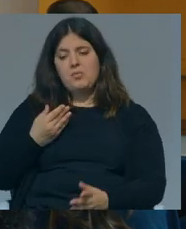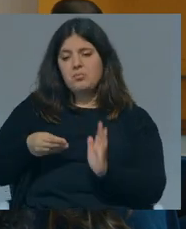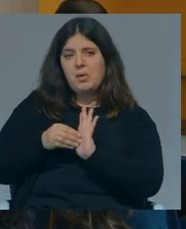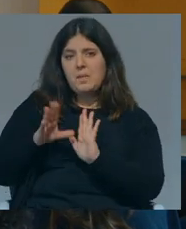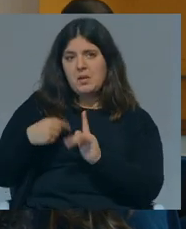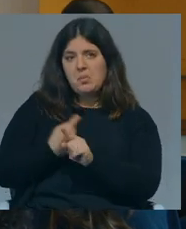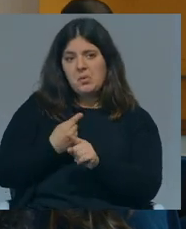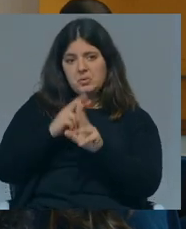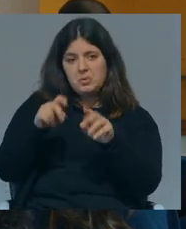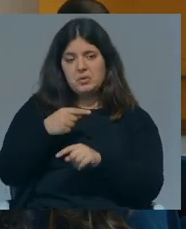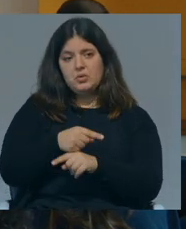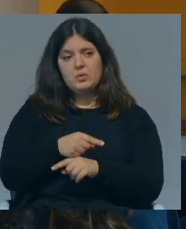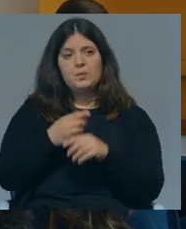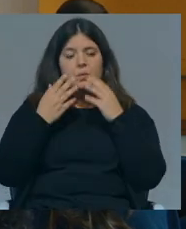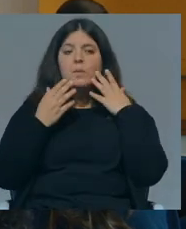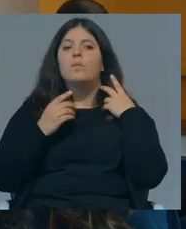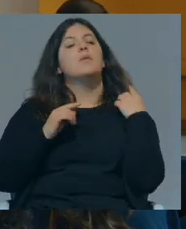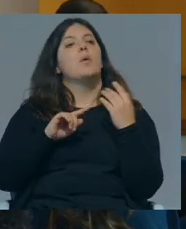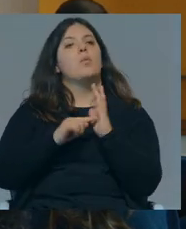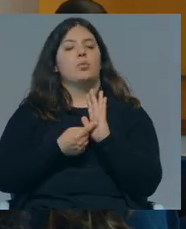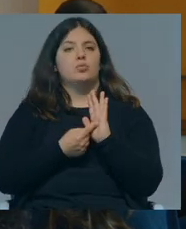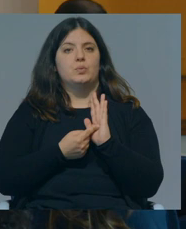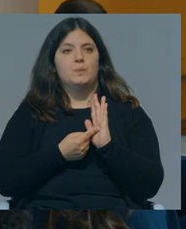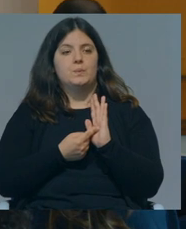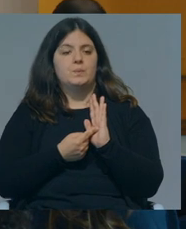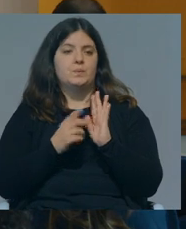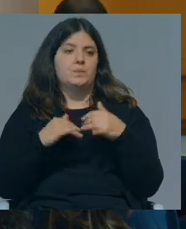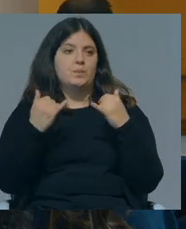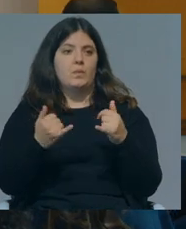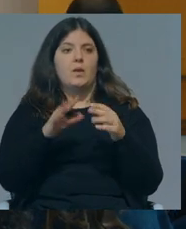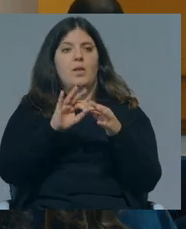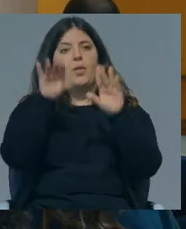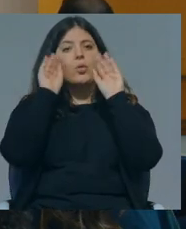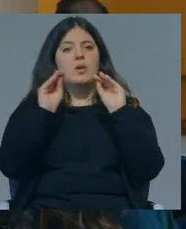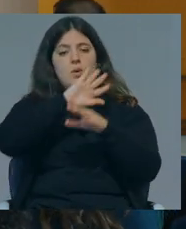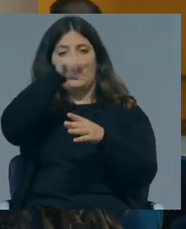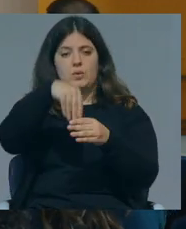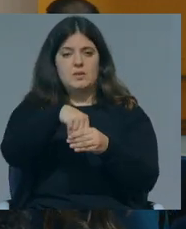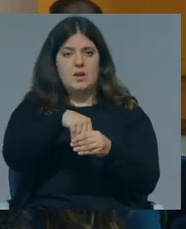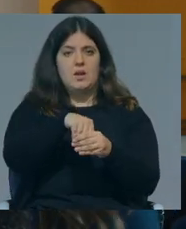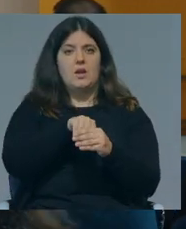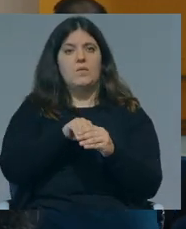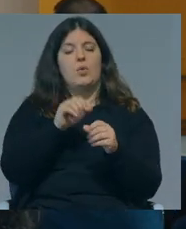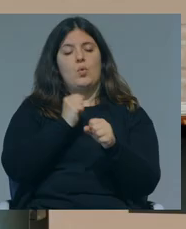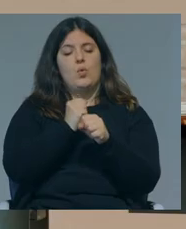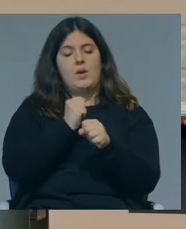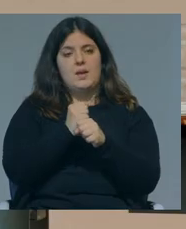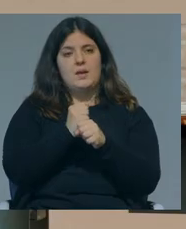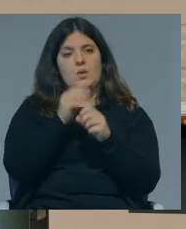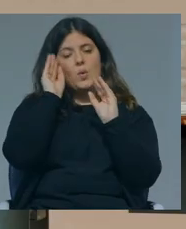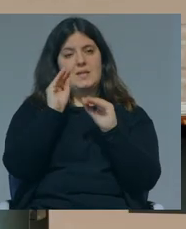alguma coisa nesta matéria, eu ia passar a um ponto que é a questão da educação inclusiva, do ensino profissional,